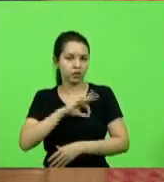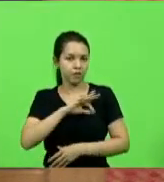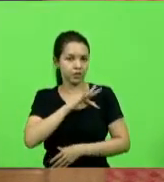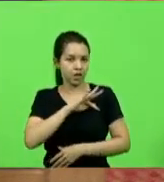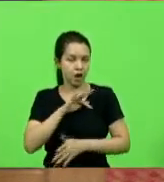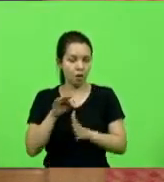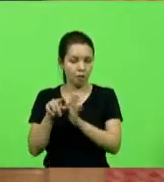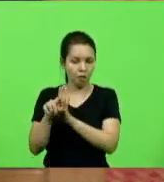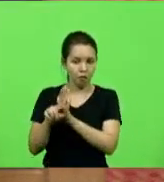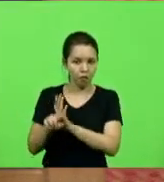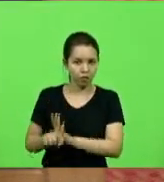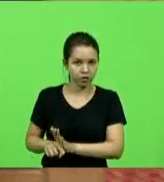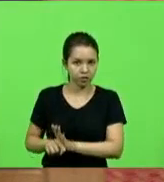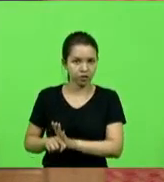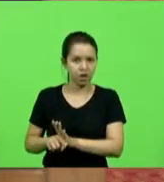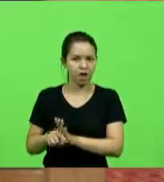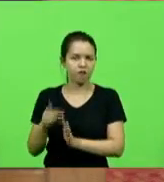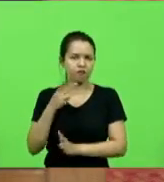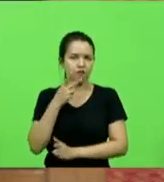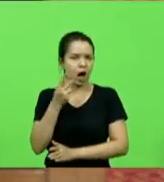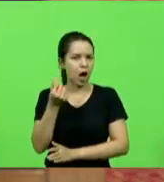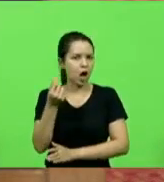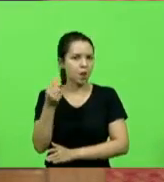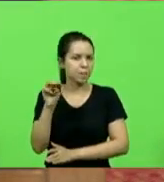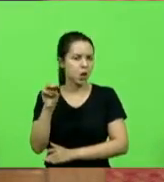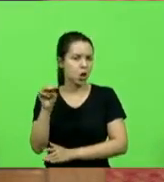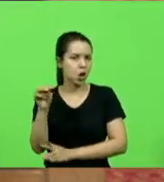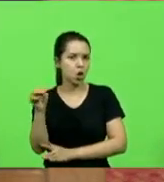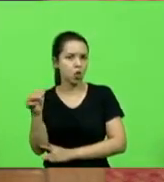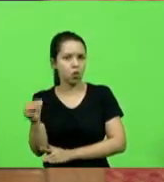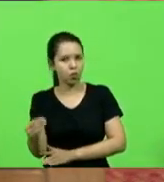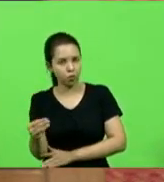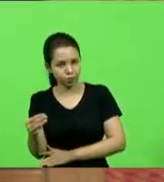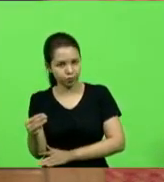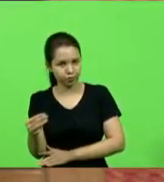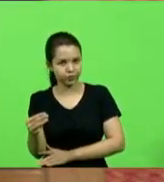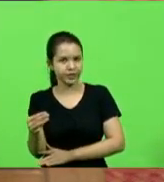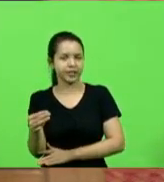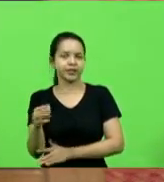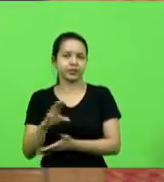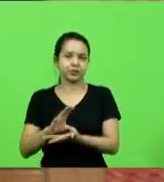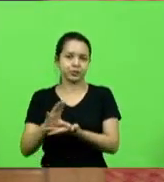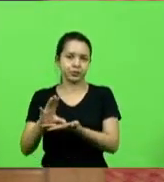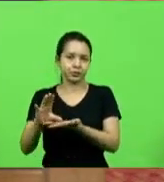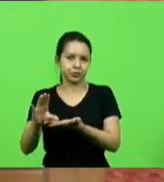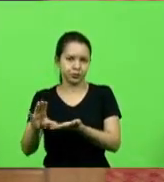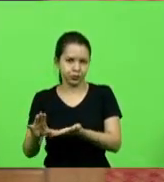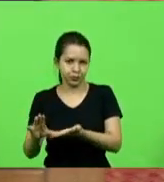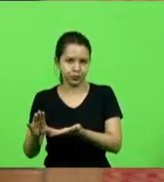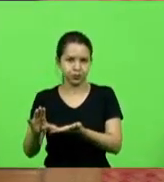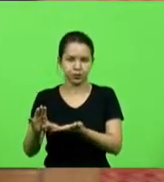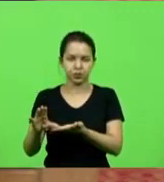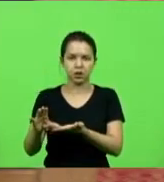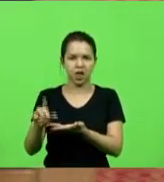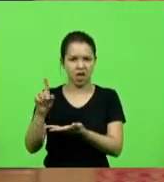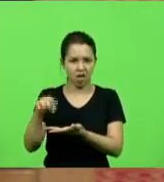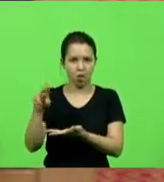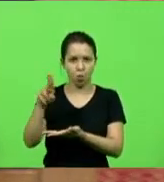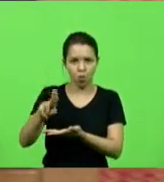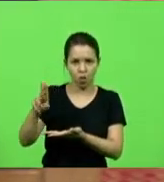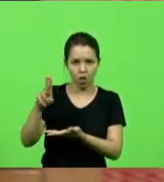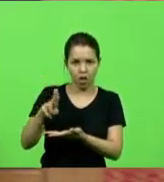se fosse todos aqueles recursos utilizados naquelas bolsas, naqueles cursos fosse ali da